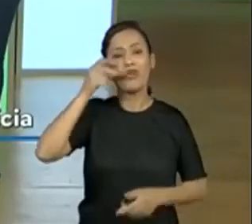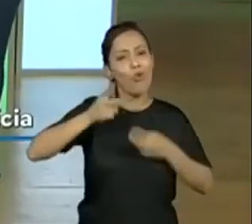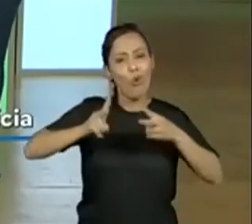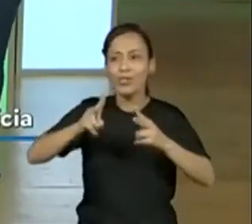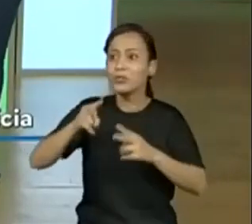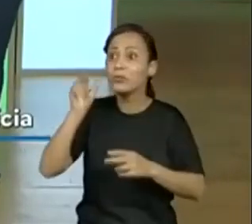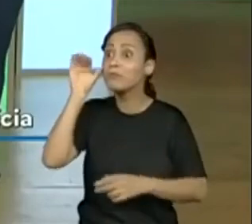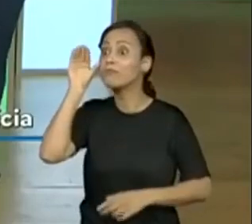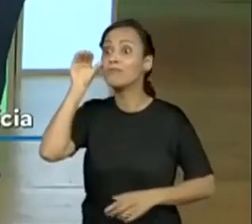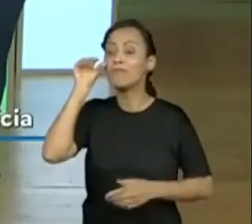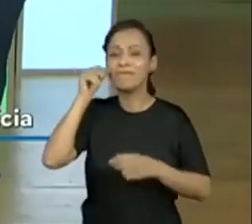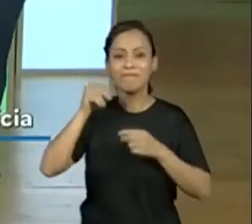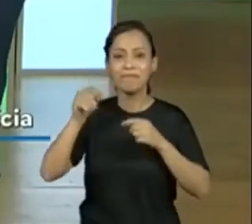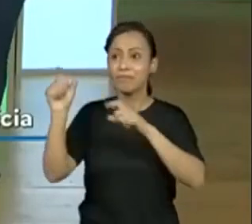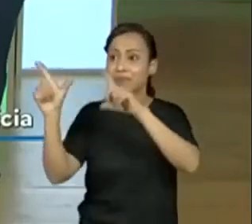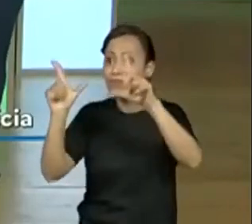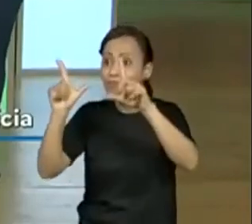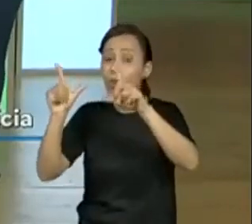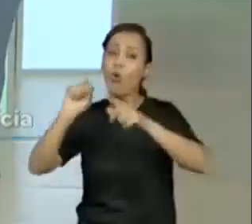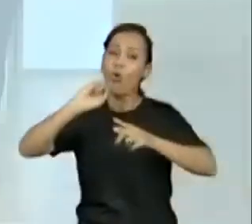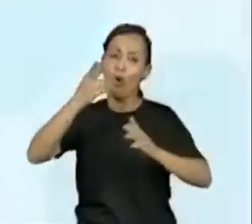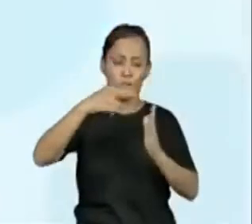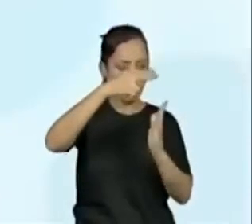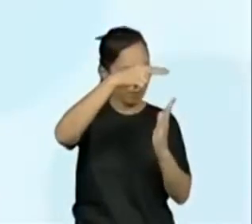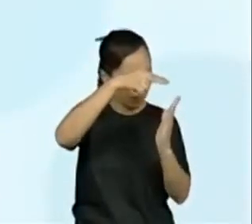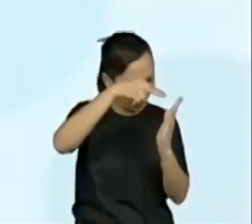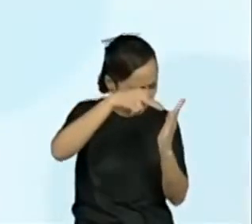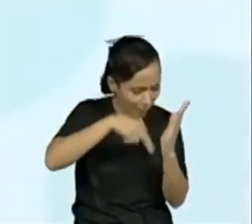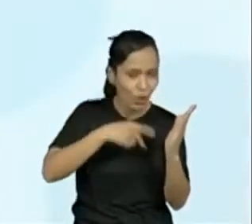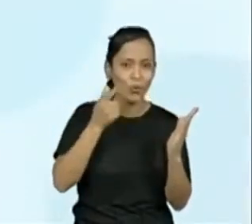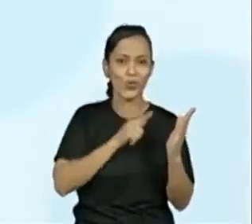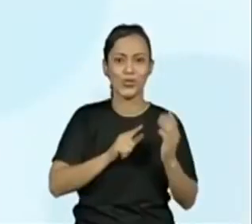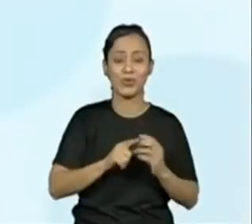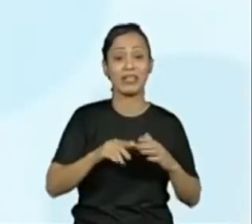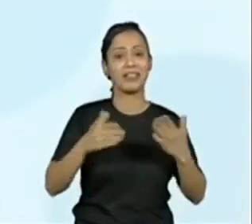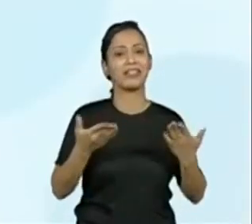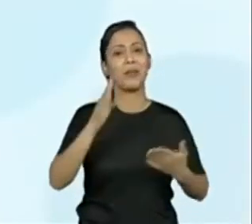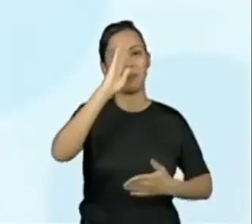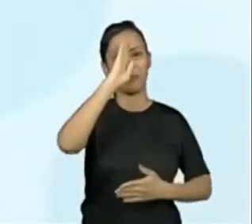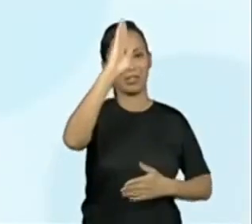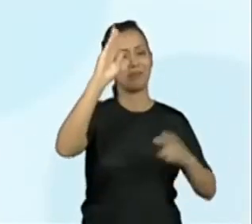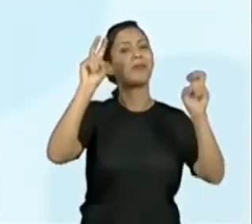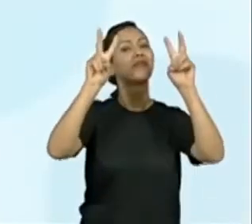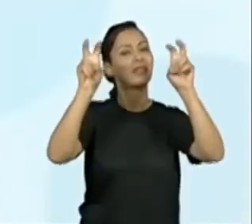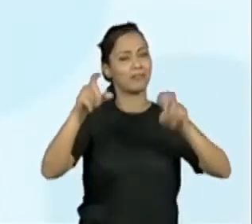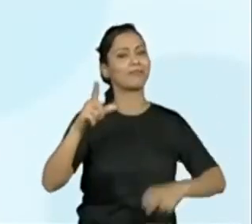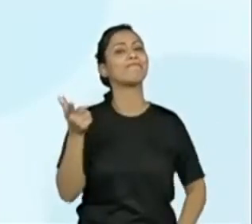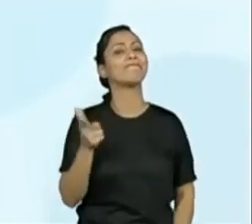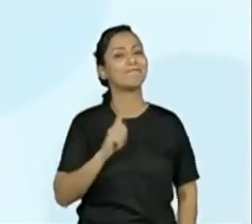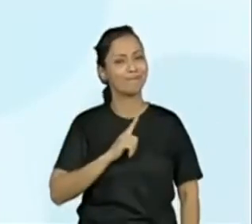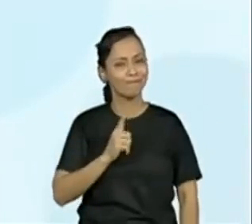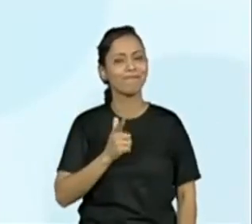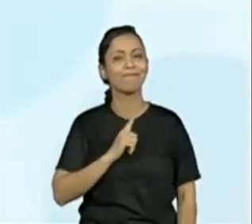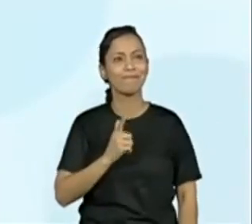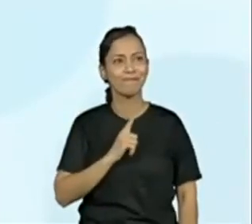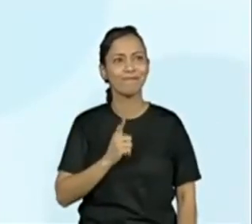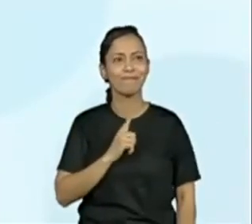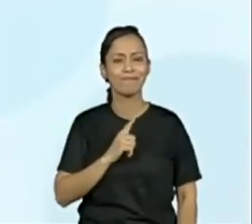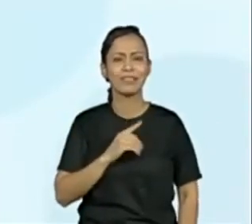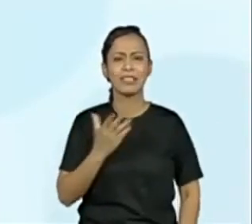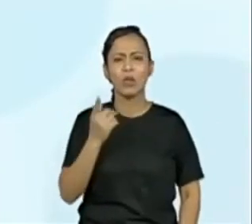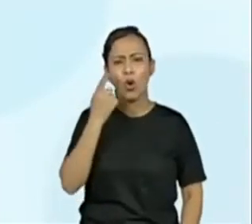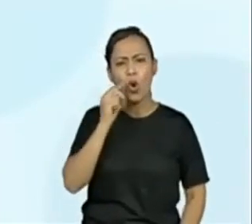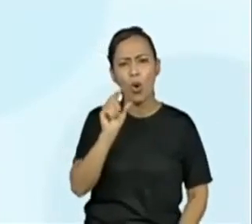para os alunos, né, fique sabendo. Notícia tem olho. Então, vamos aí à definição do olho da